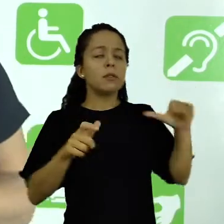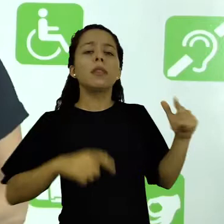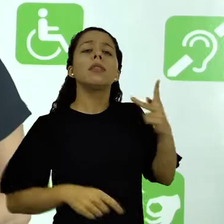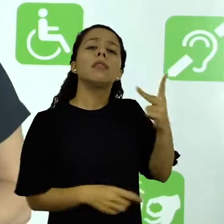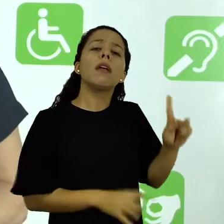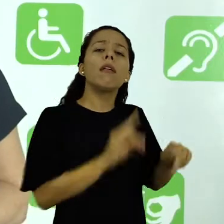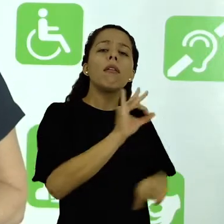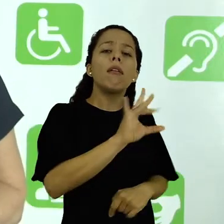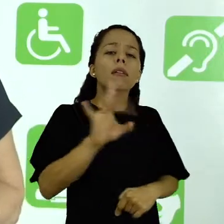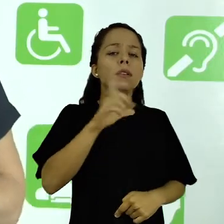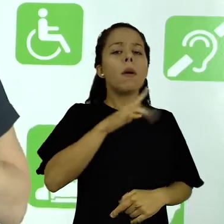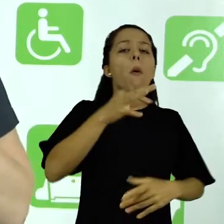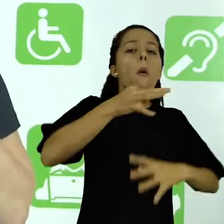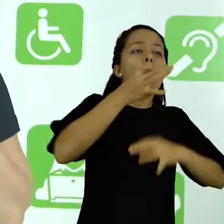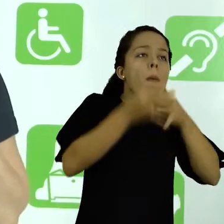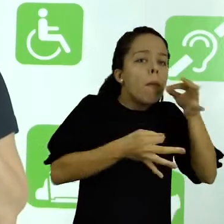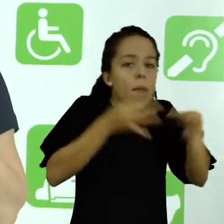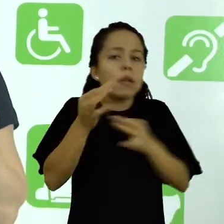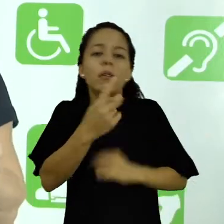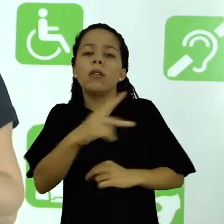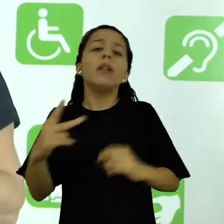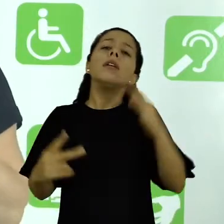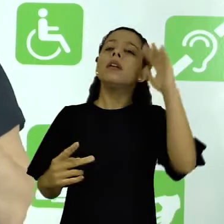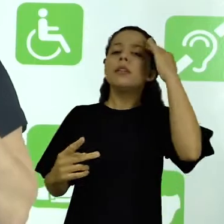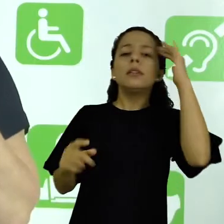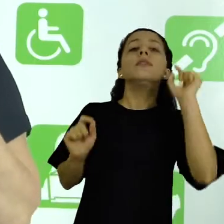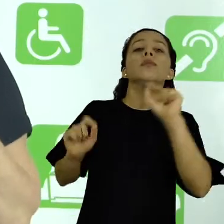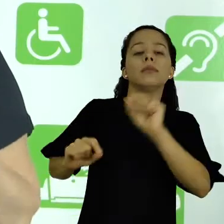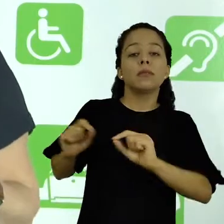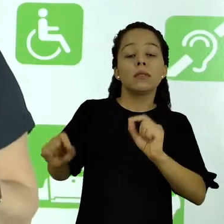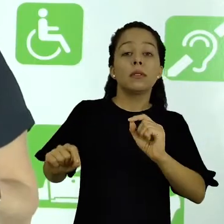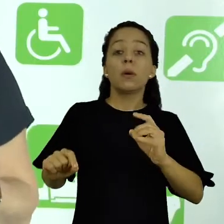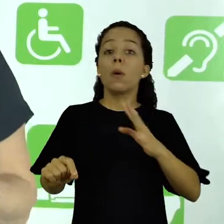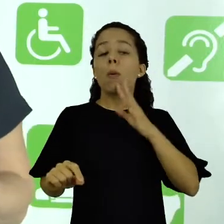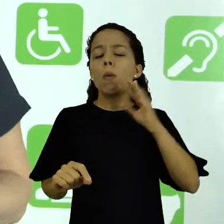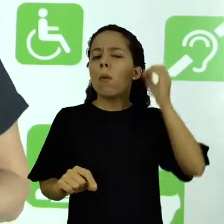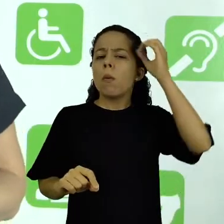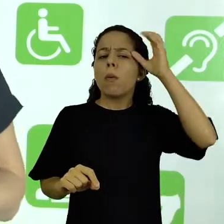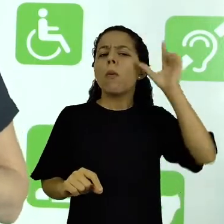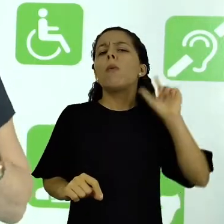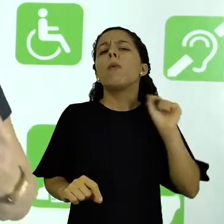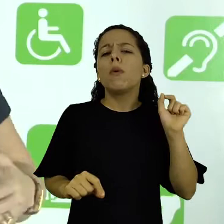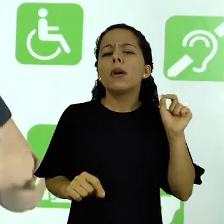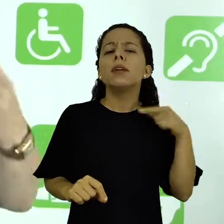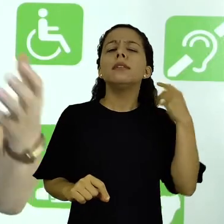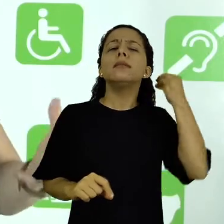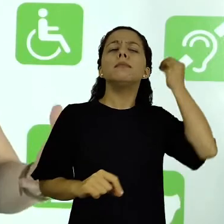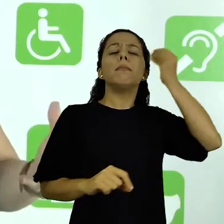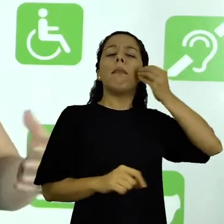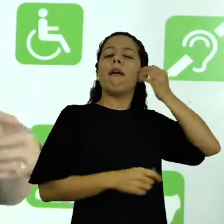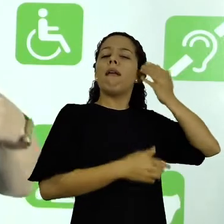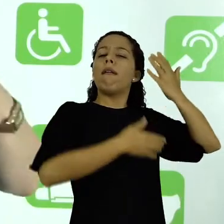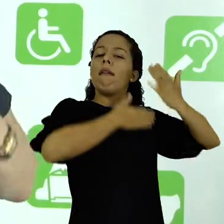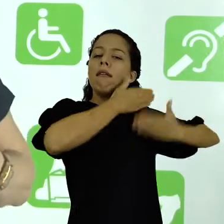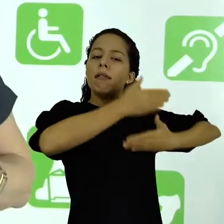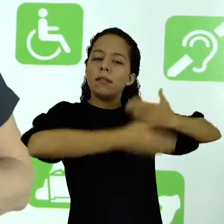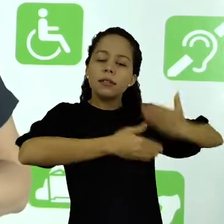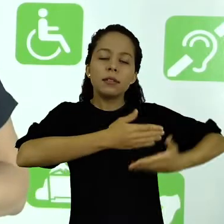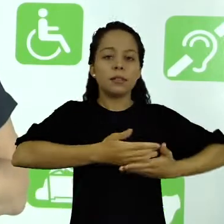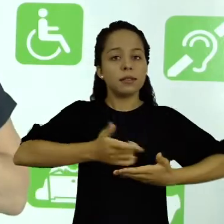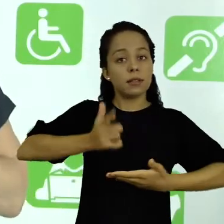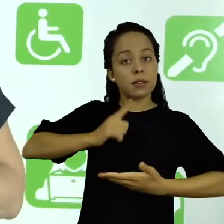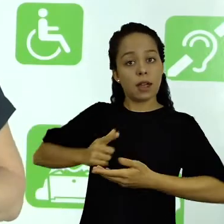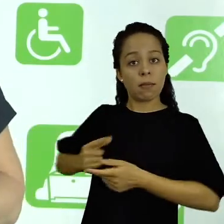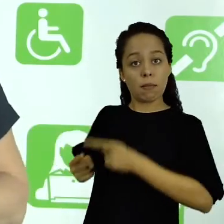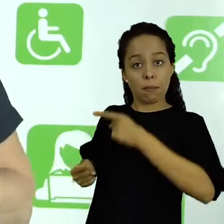acontecem à sua volta. Mas são conhecimentos obtidos através de experiências vividas, experiências